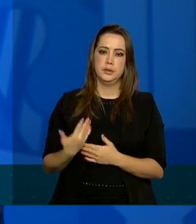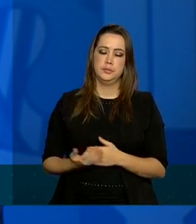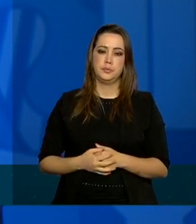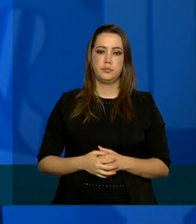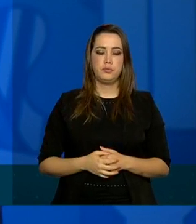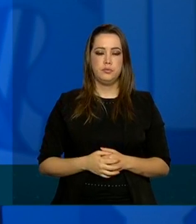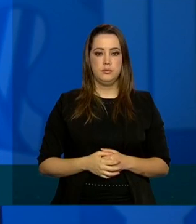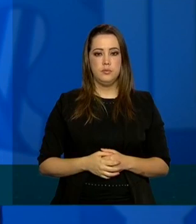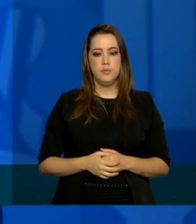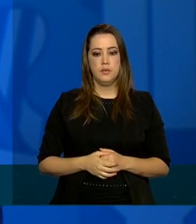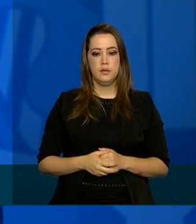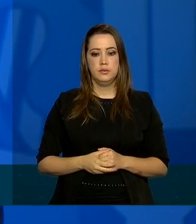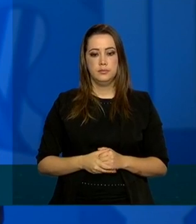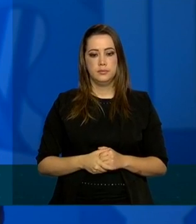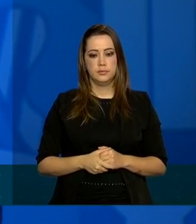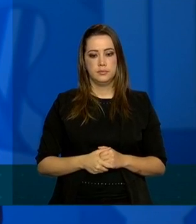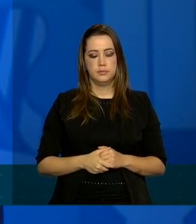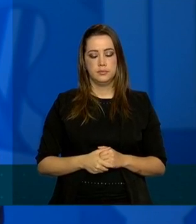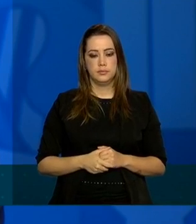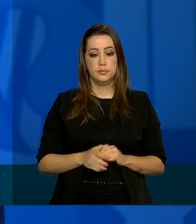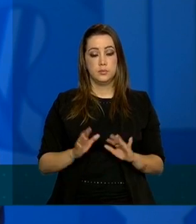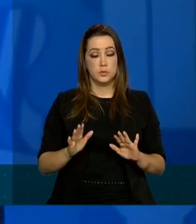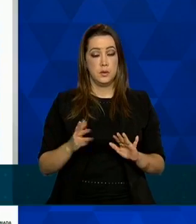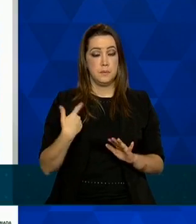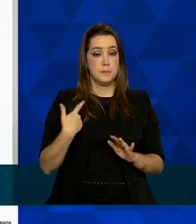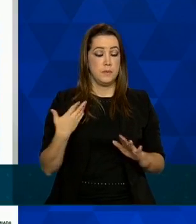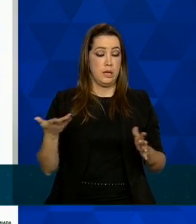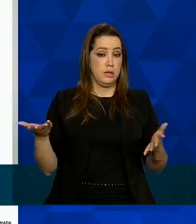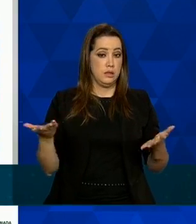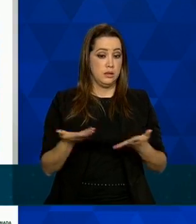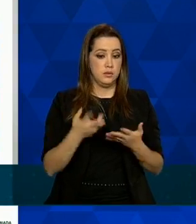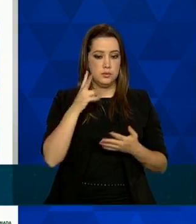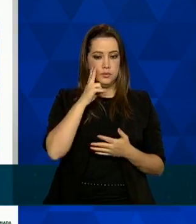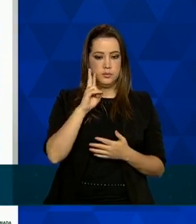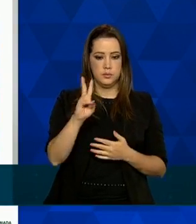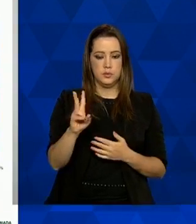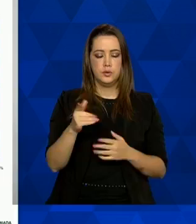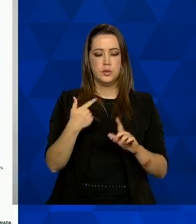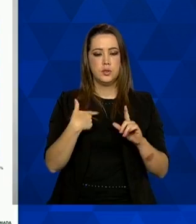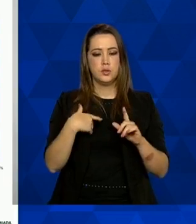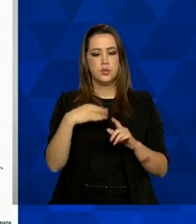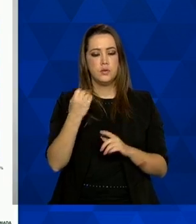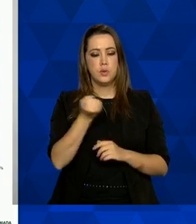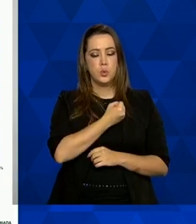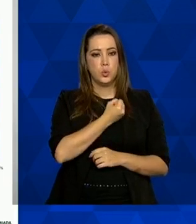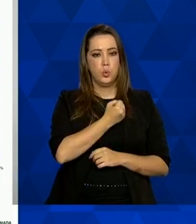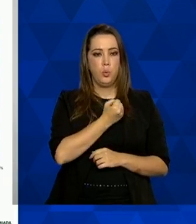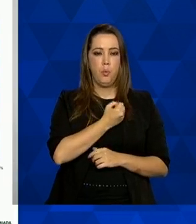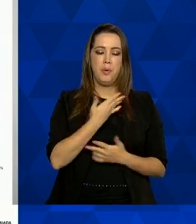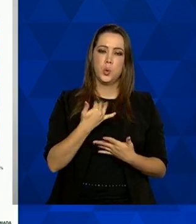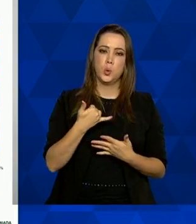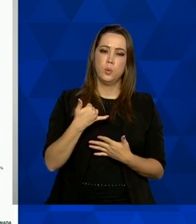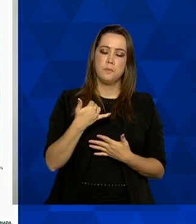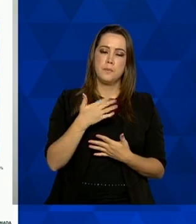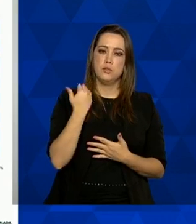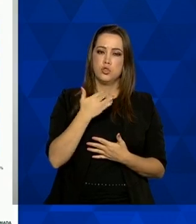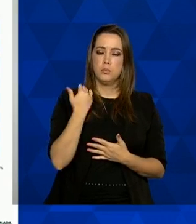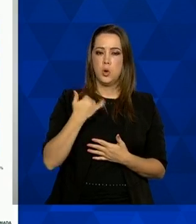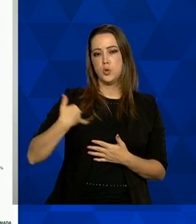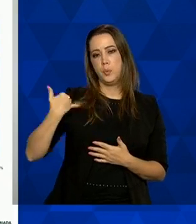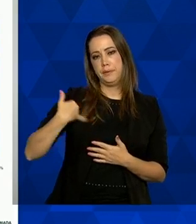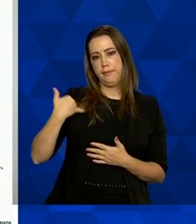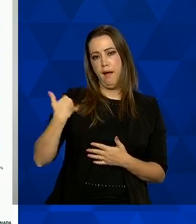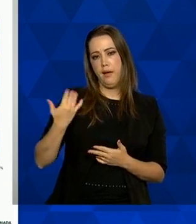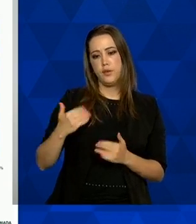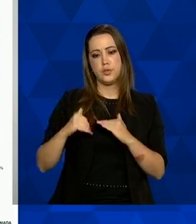tempo próximo a questão aí é mais uma distribuição de óbitos por idade grupo de risco 70%